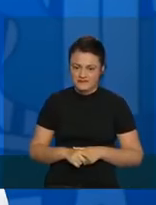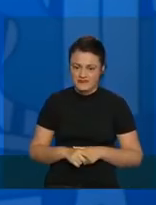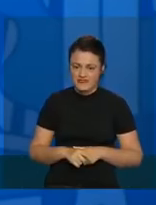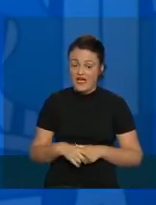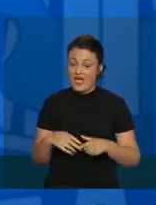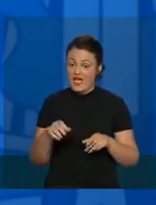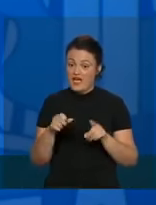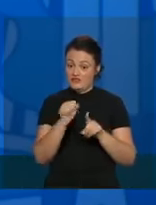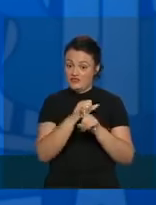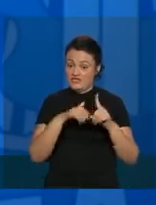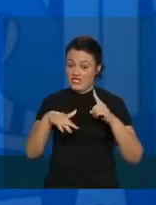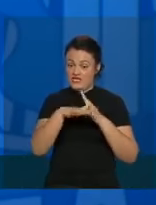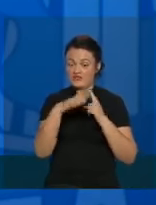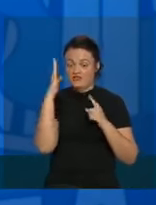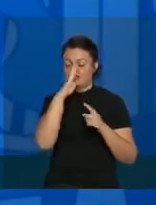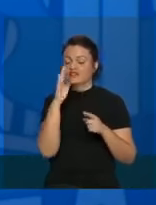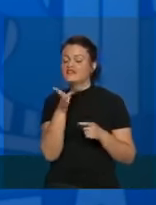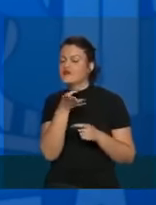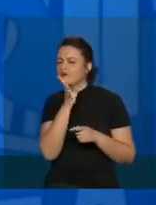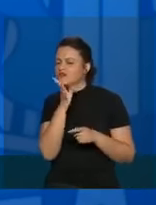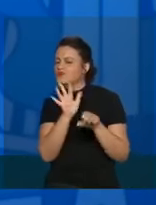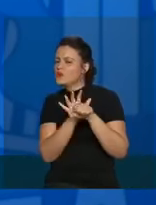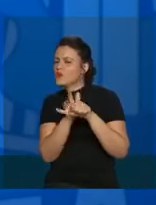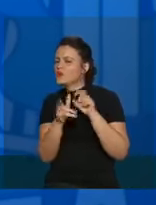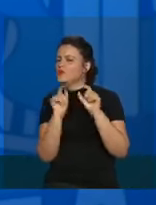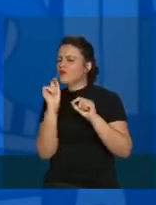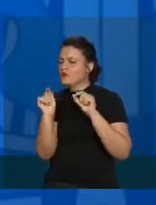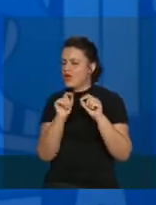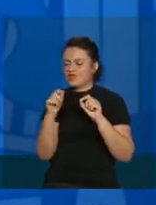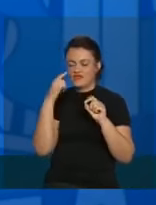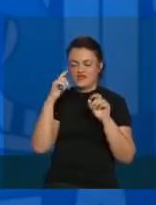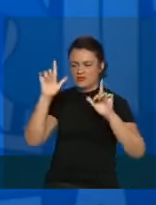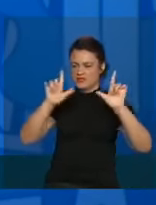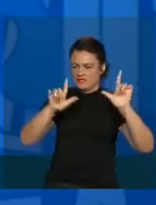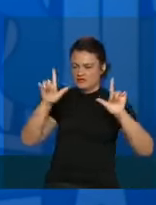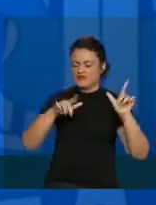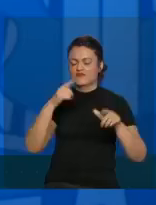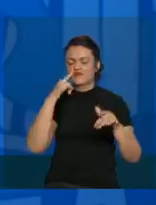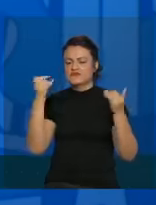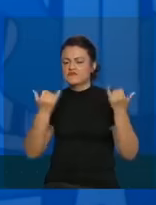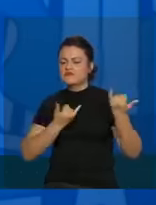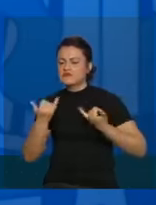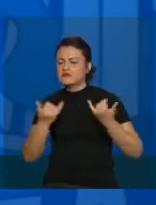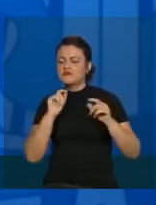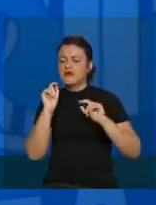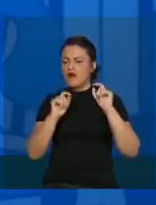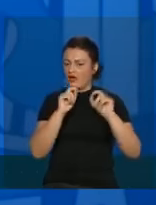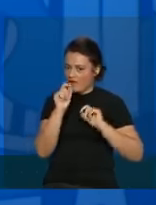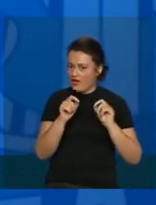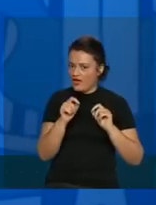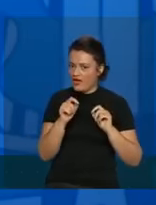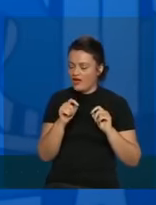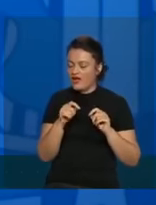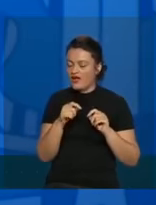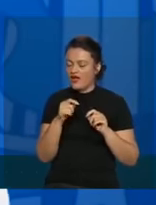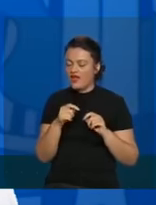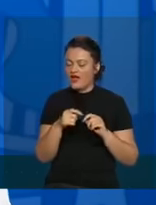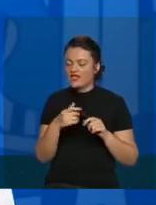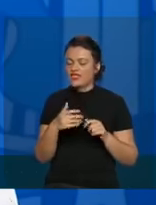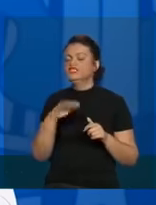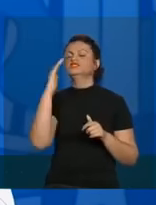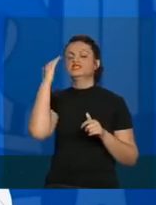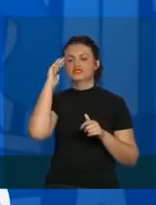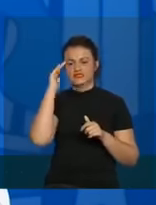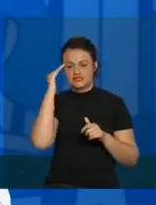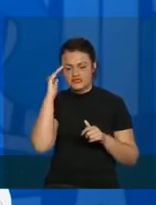Ela estava conhecendo o vírus, ela estava vendo pela televisão, ela estava vendo essa informação, ela se apropriou